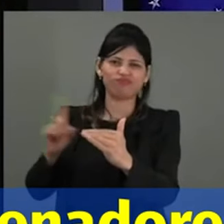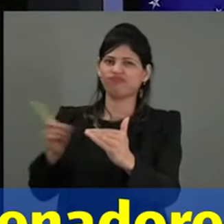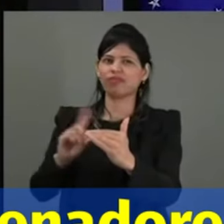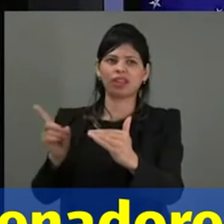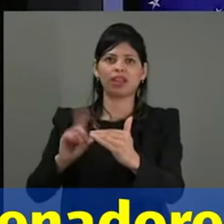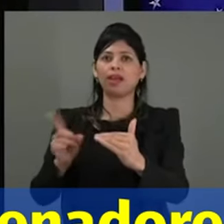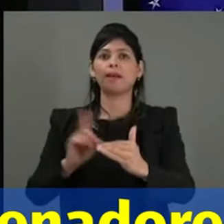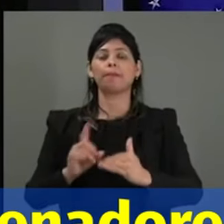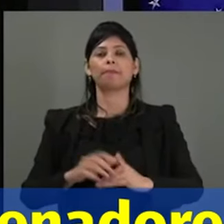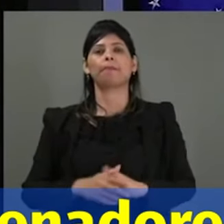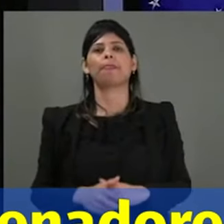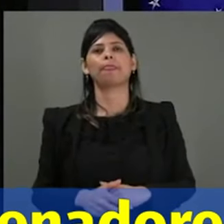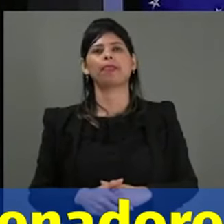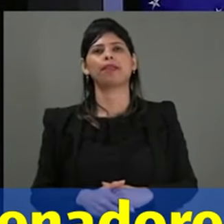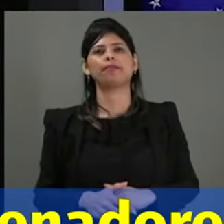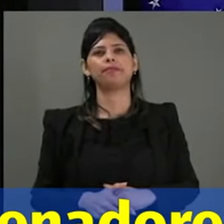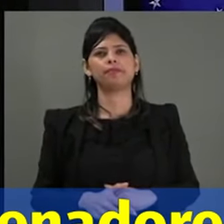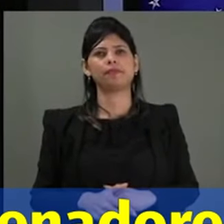Mas,